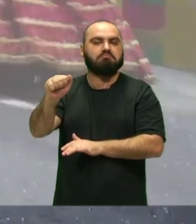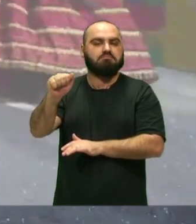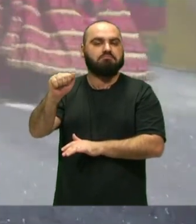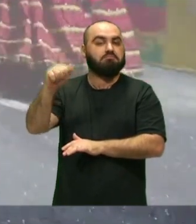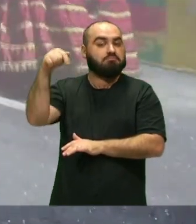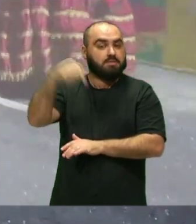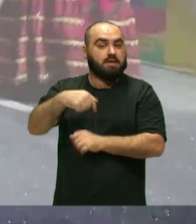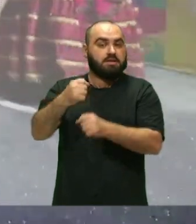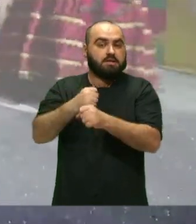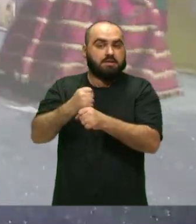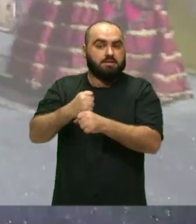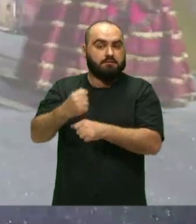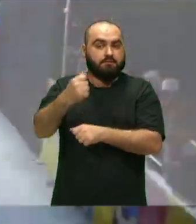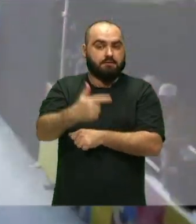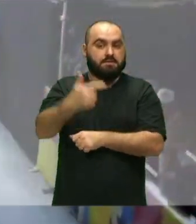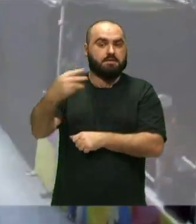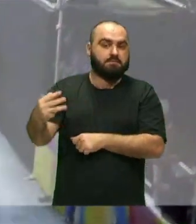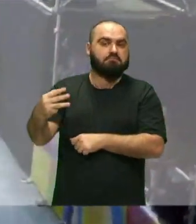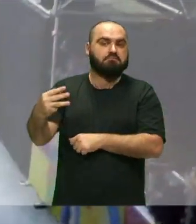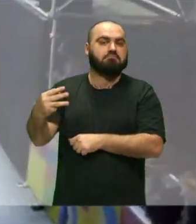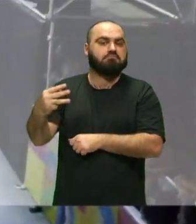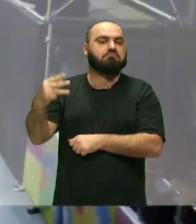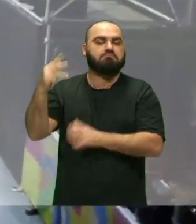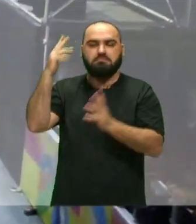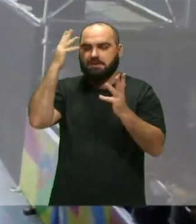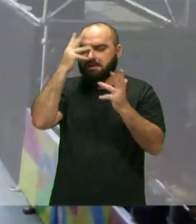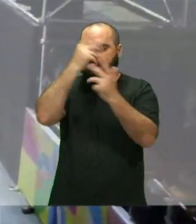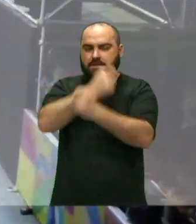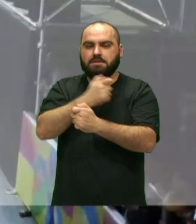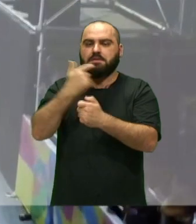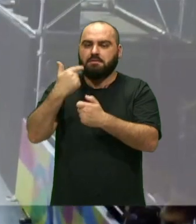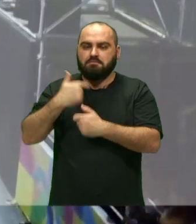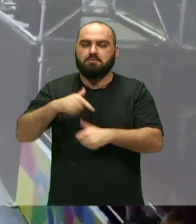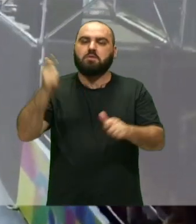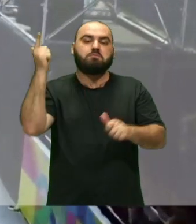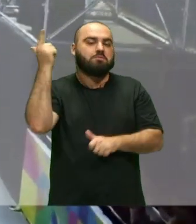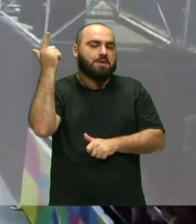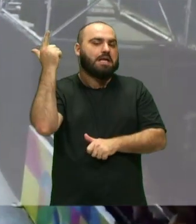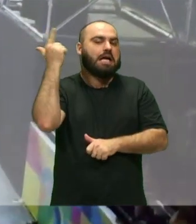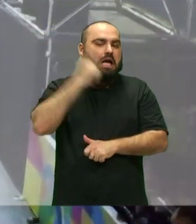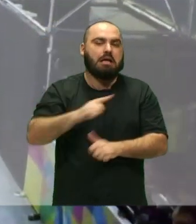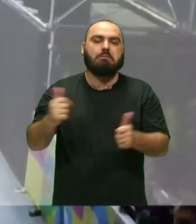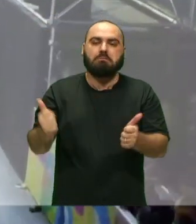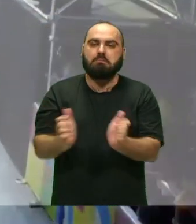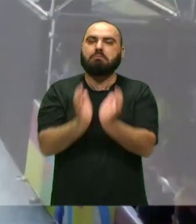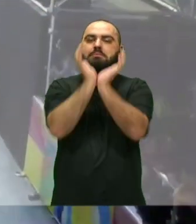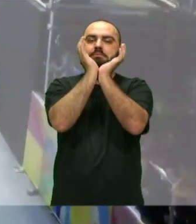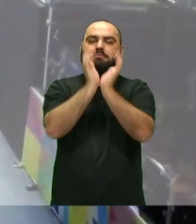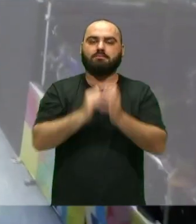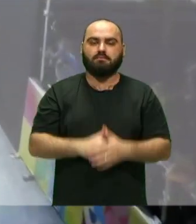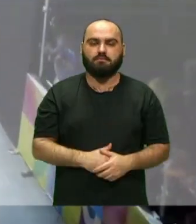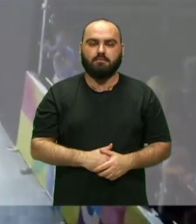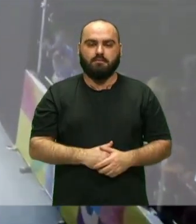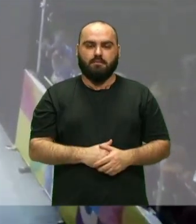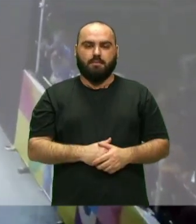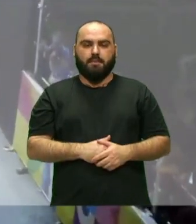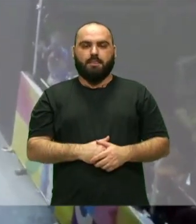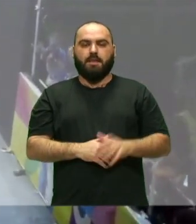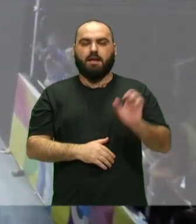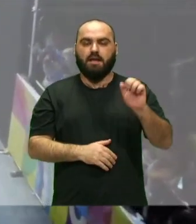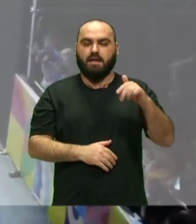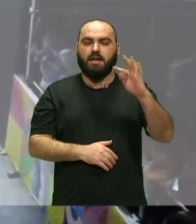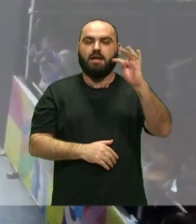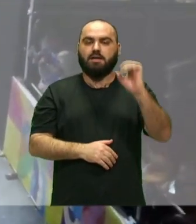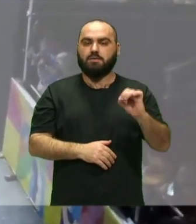2023, onde lindamente fomos campeãs a nação do Maracatu em Canto